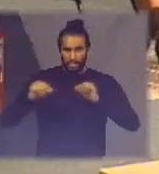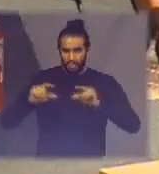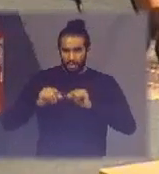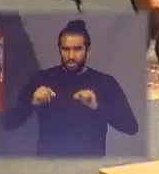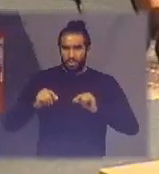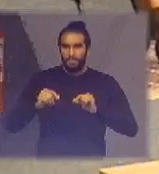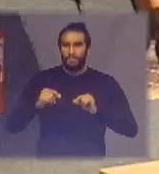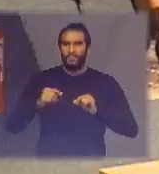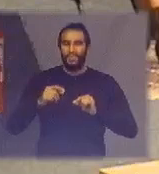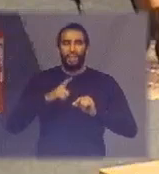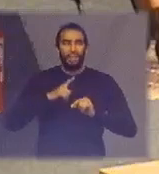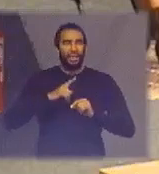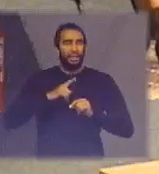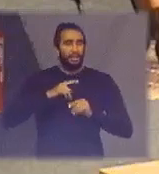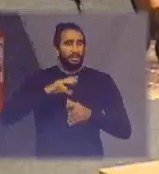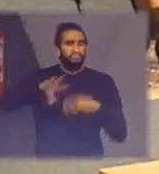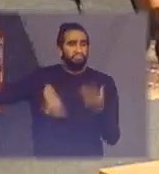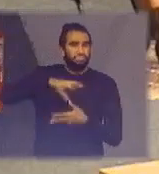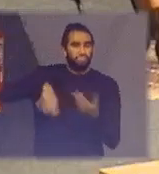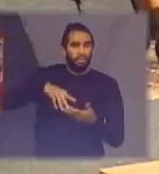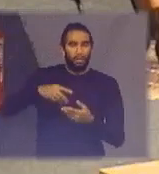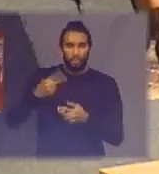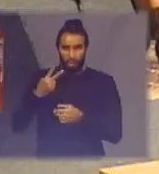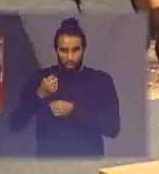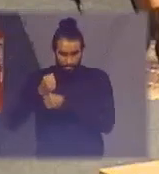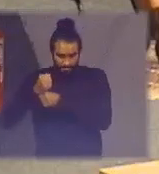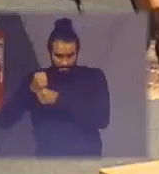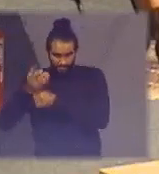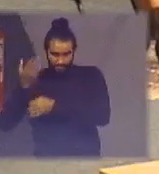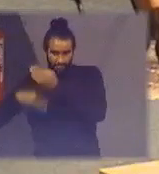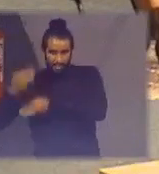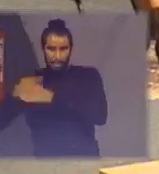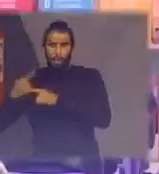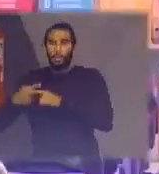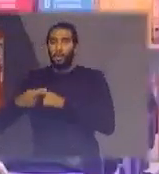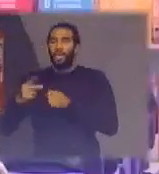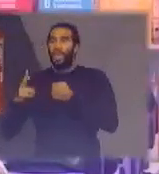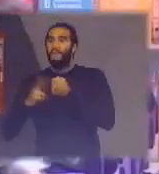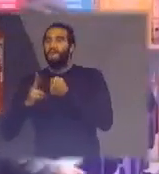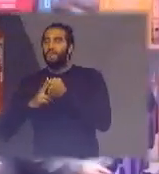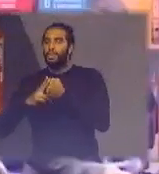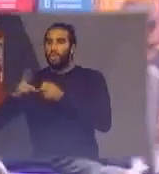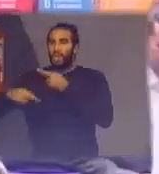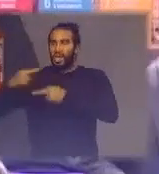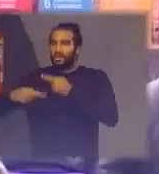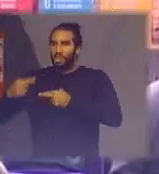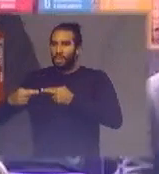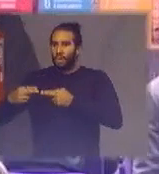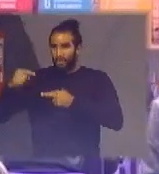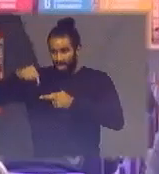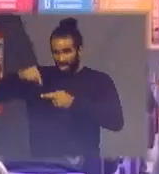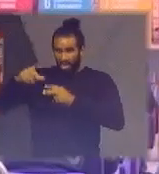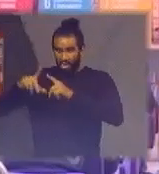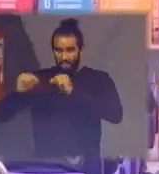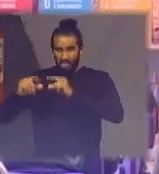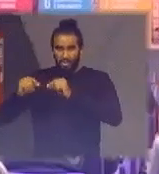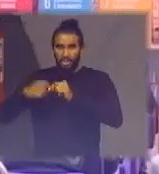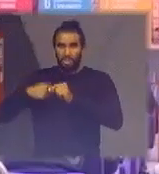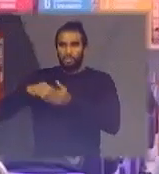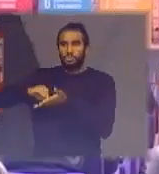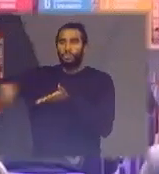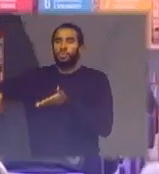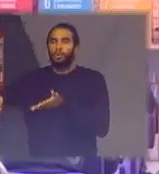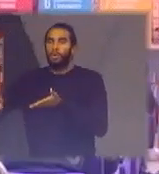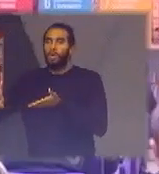grande caos dois anos atrás porque Brasília determinou que vidro não era reciclável em Brasília e nós colocamos o vidro no rejeito